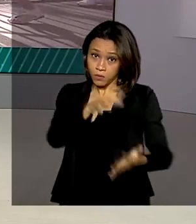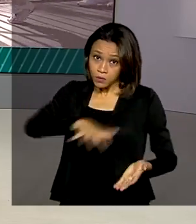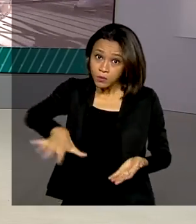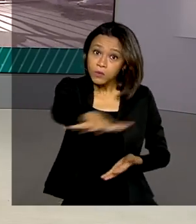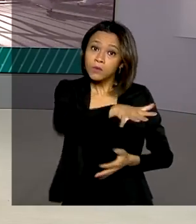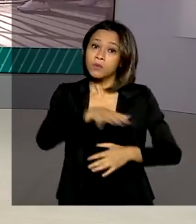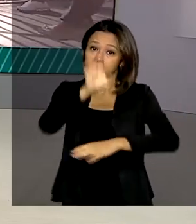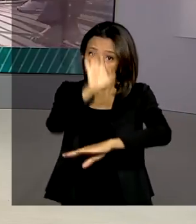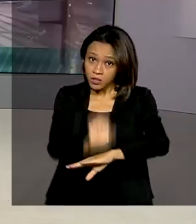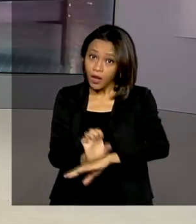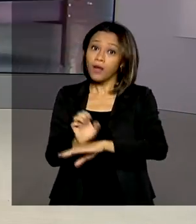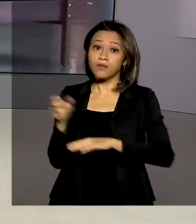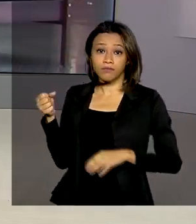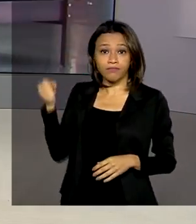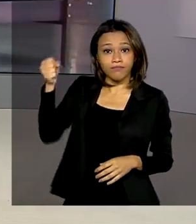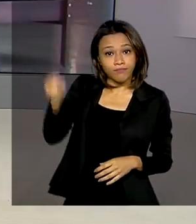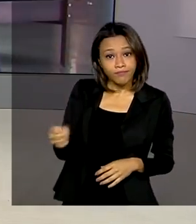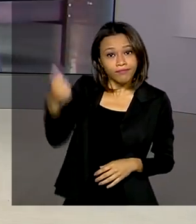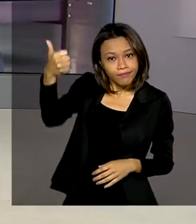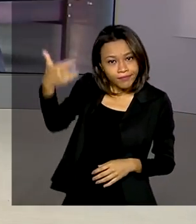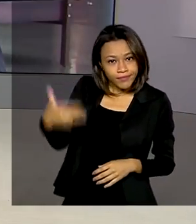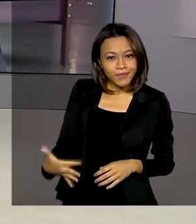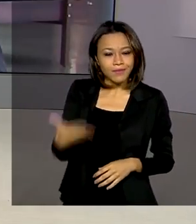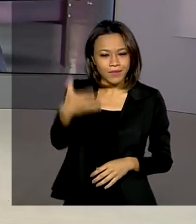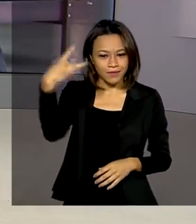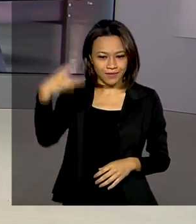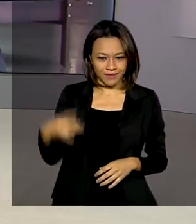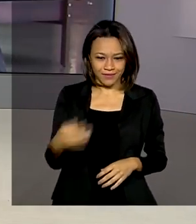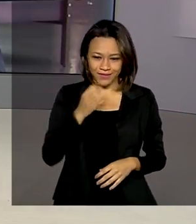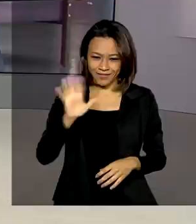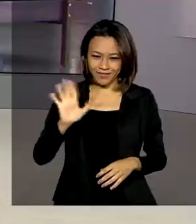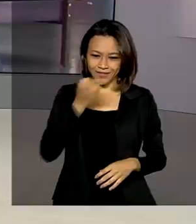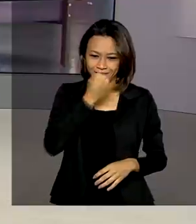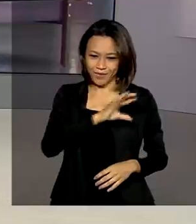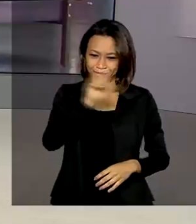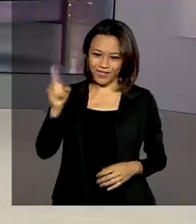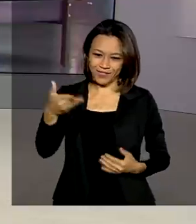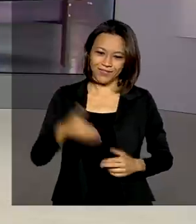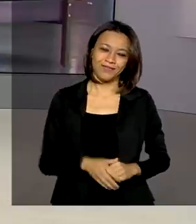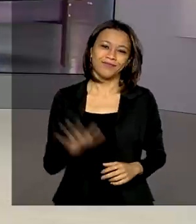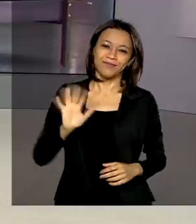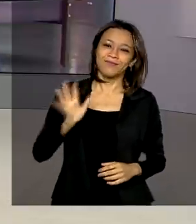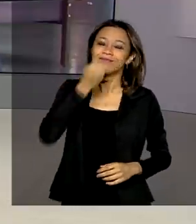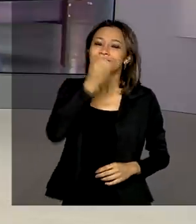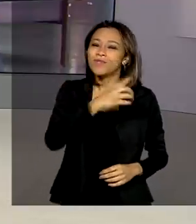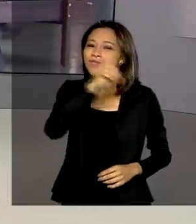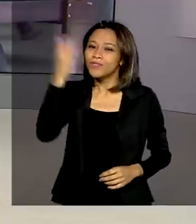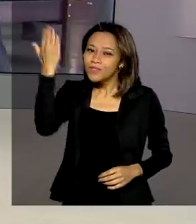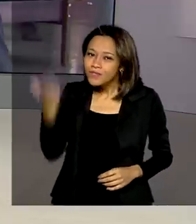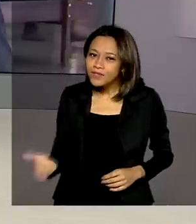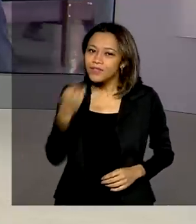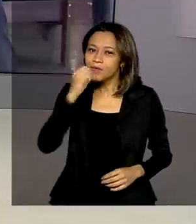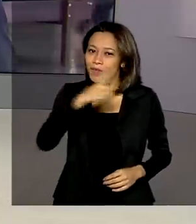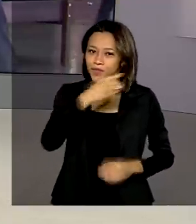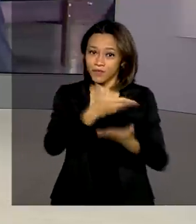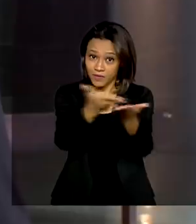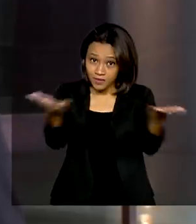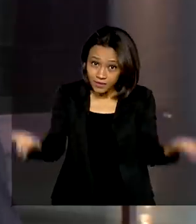Glauco de Queiroz traz ao vivo para a gente os detalhes. Oi, Glauco. Bom dia. Olá, Renata. Bom dia para você. Bom dia a todos.